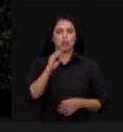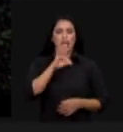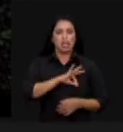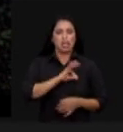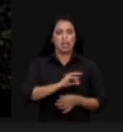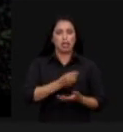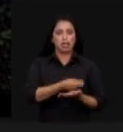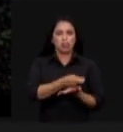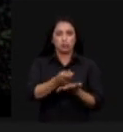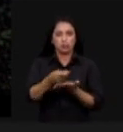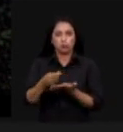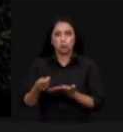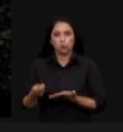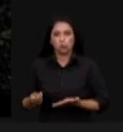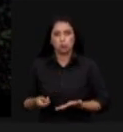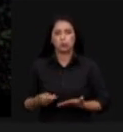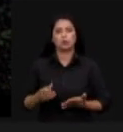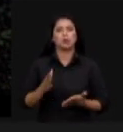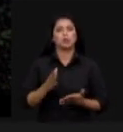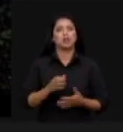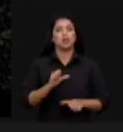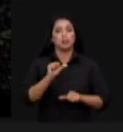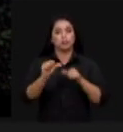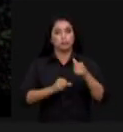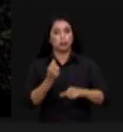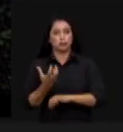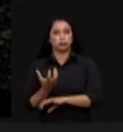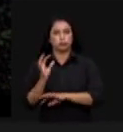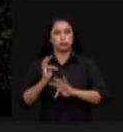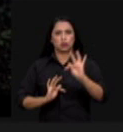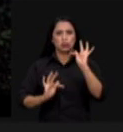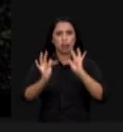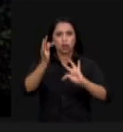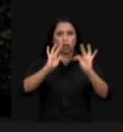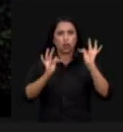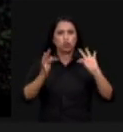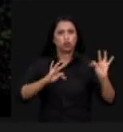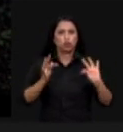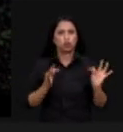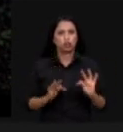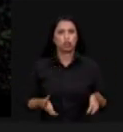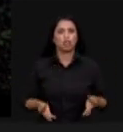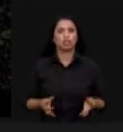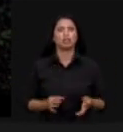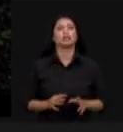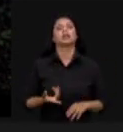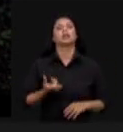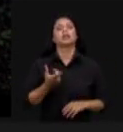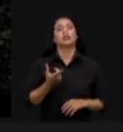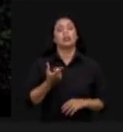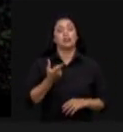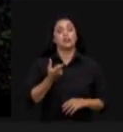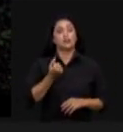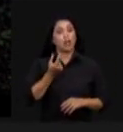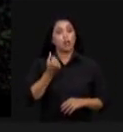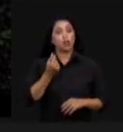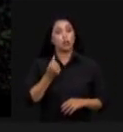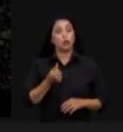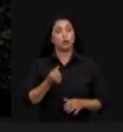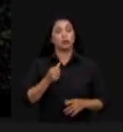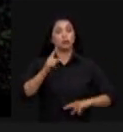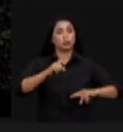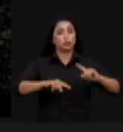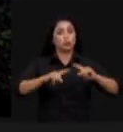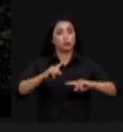da floresta renovação da floresta com alta tecnologia e agregação de valor nos nossos produtos sem a